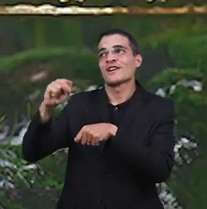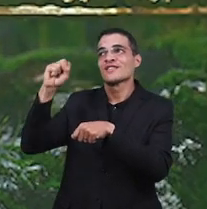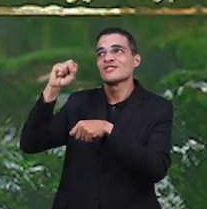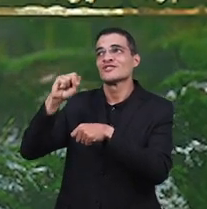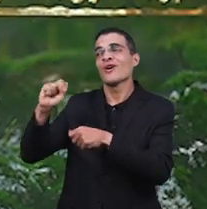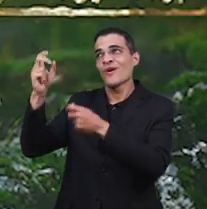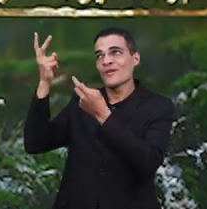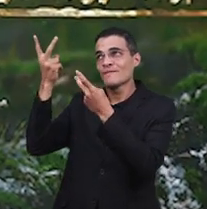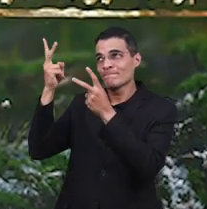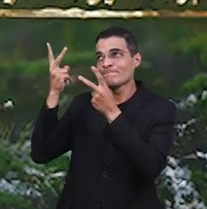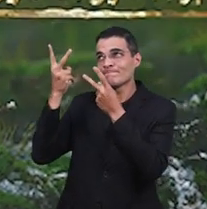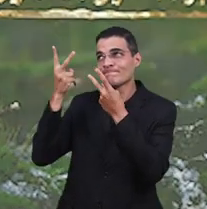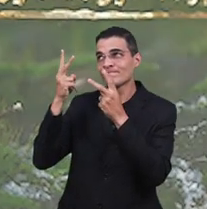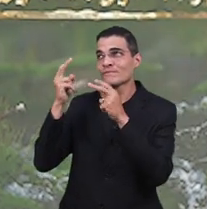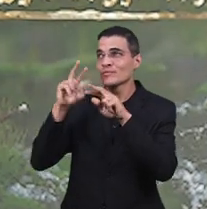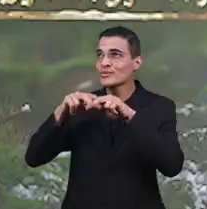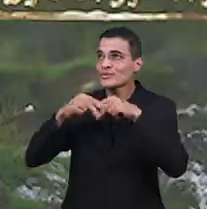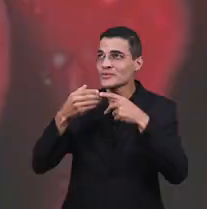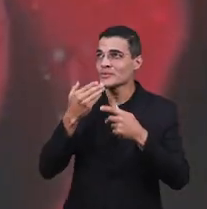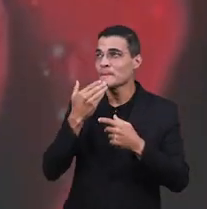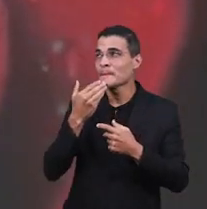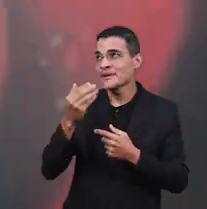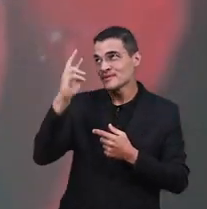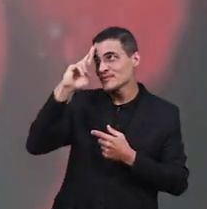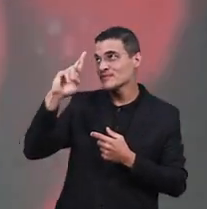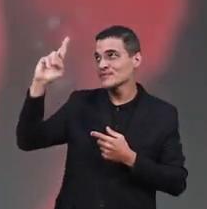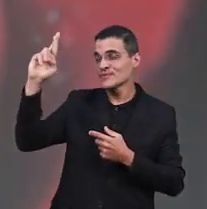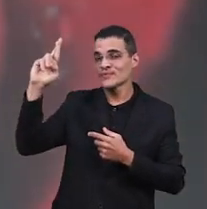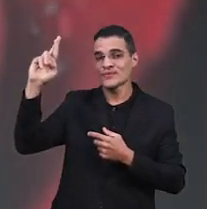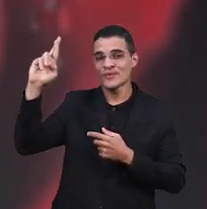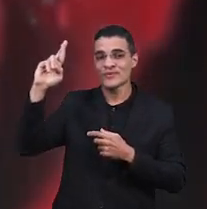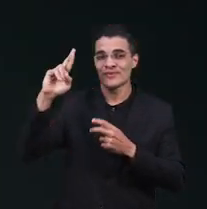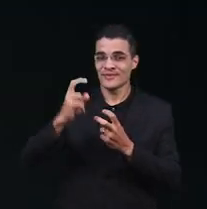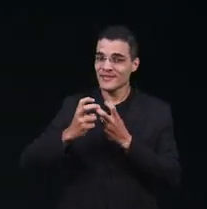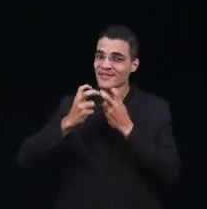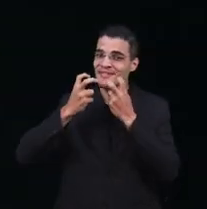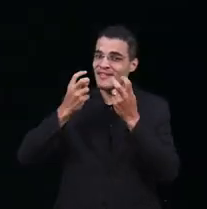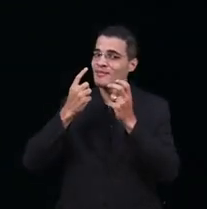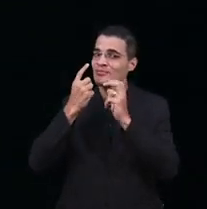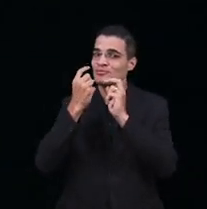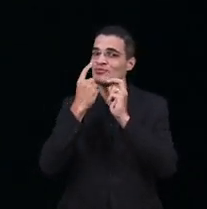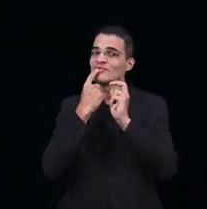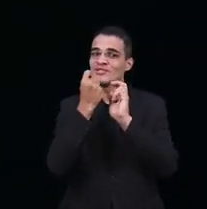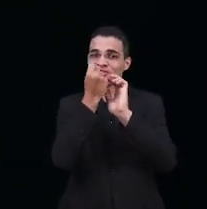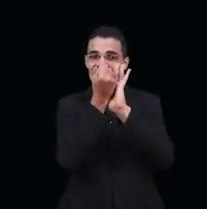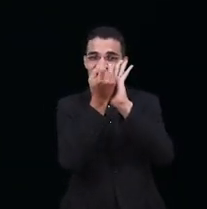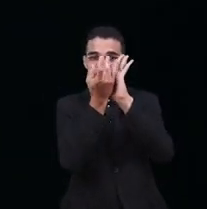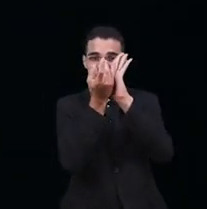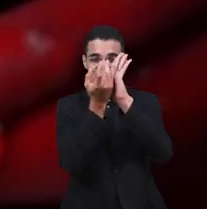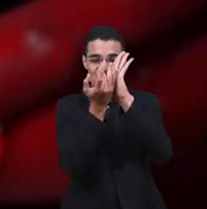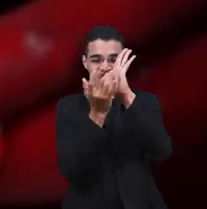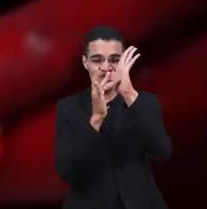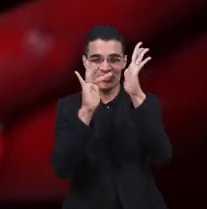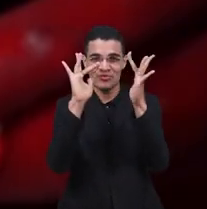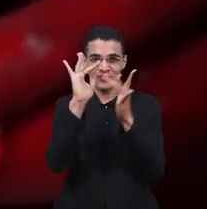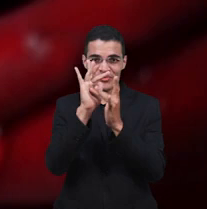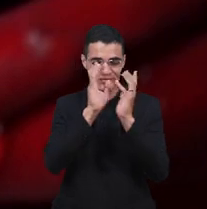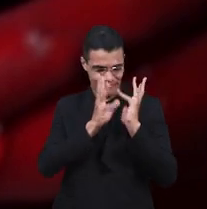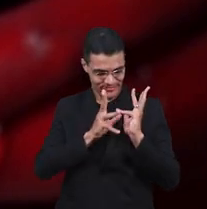vitória Derruma o sangue de Jesus Derruma Em